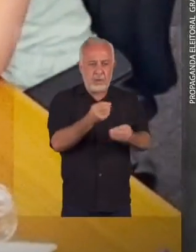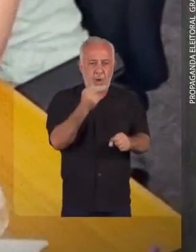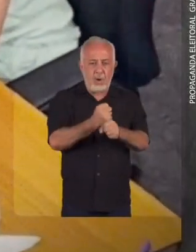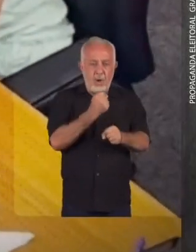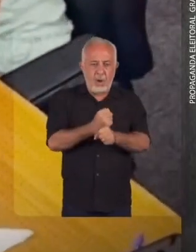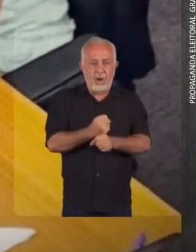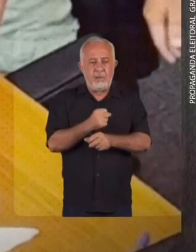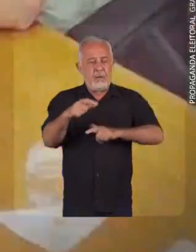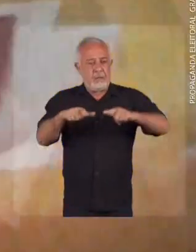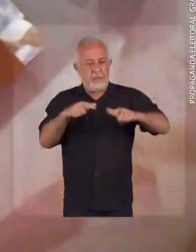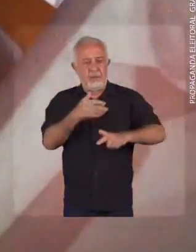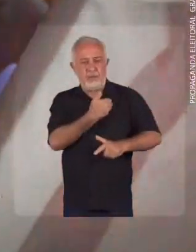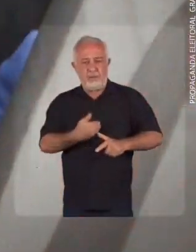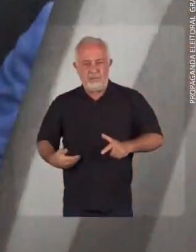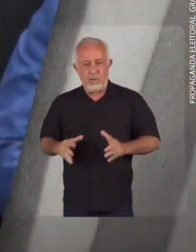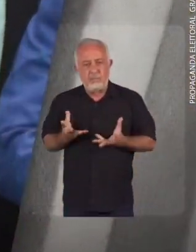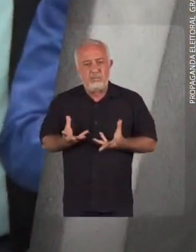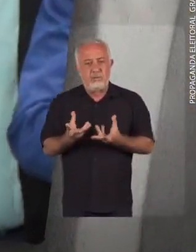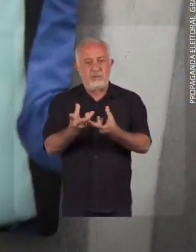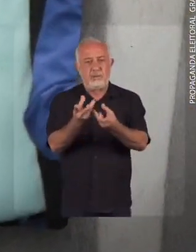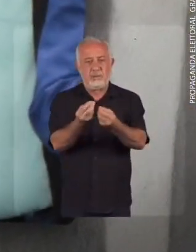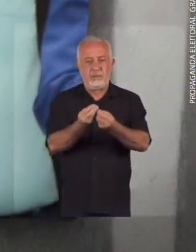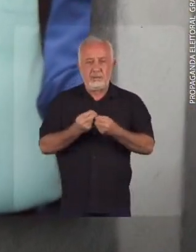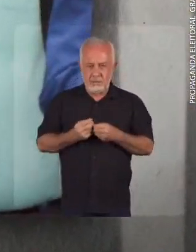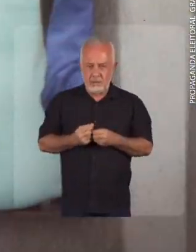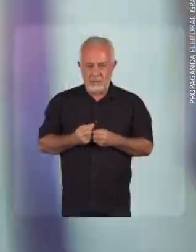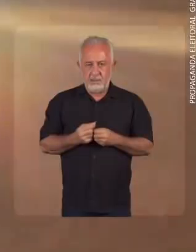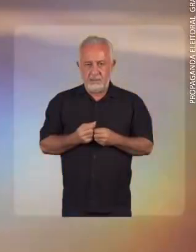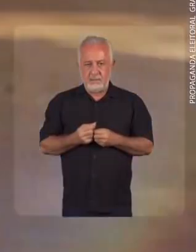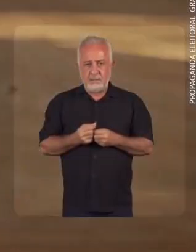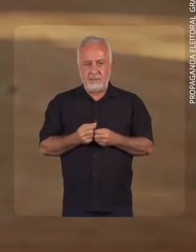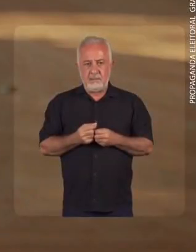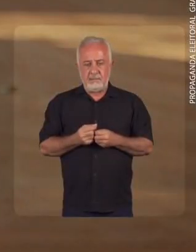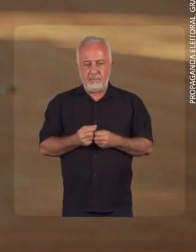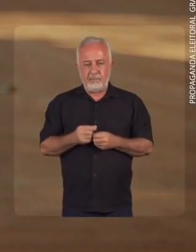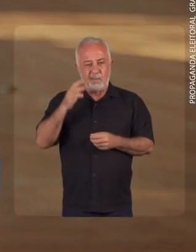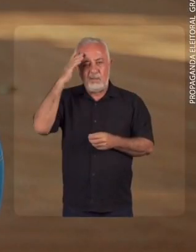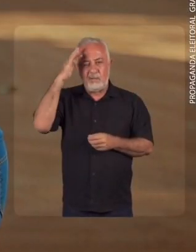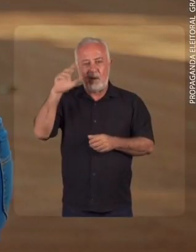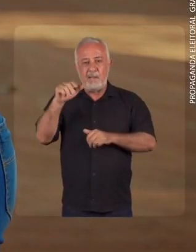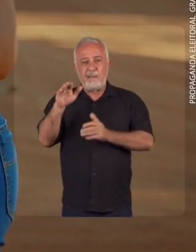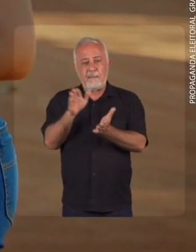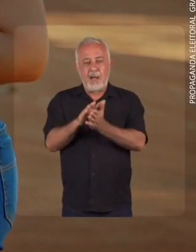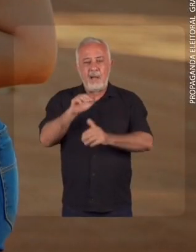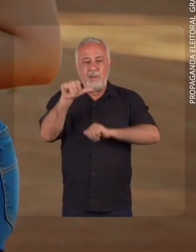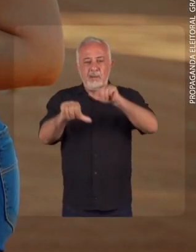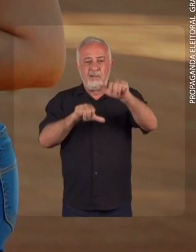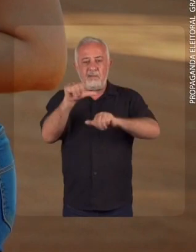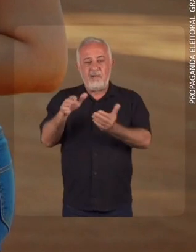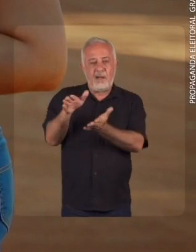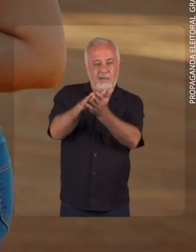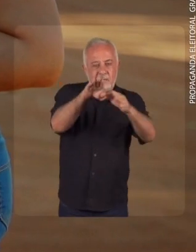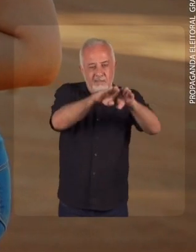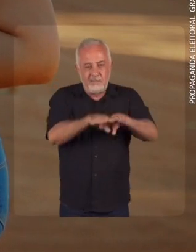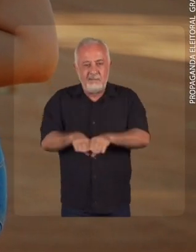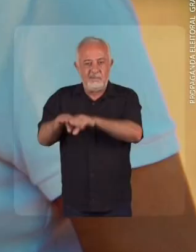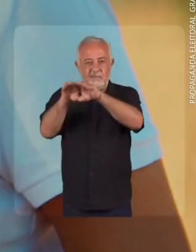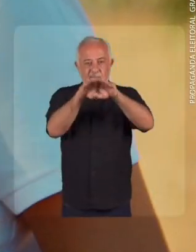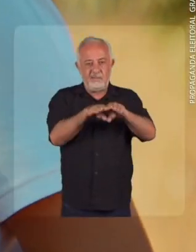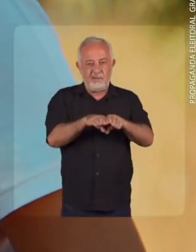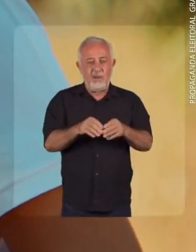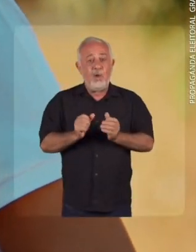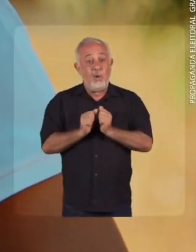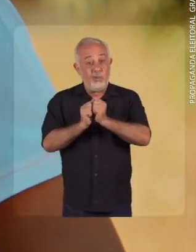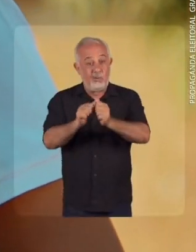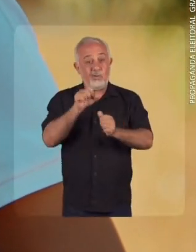devolvendo para você em forma de serviços públicos de qualidade. O sonho de se tornar Palmas, uma cidade mais igual para todos.